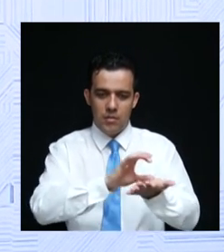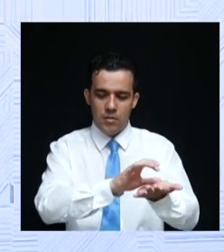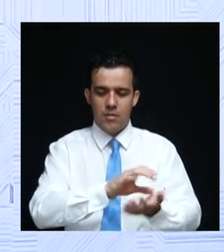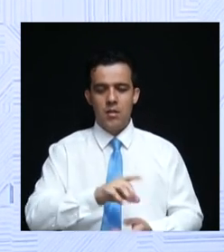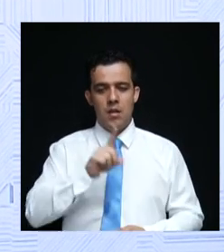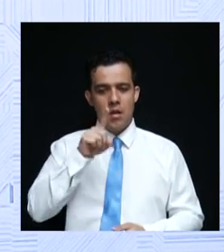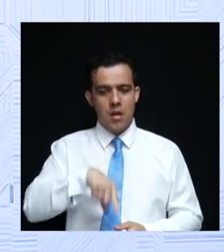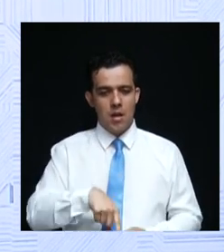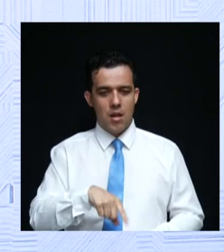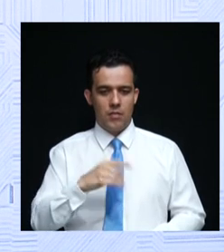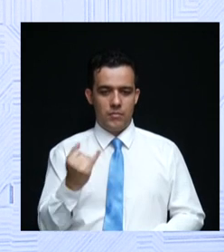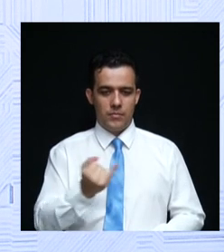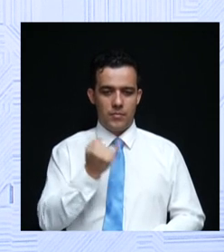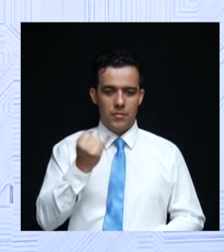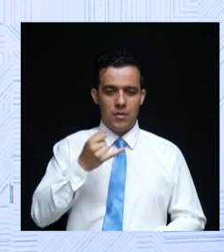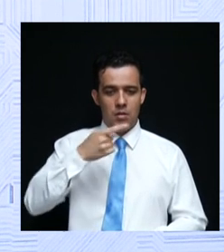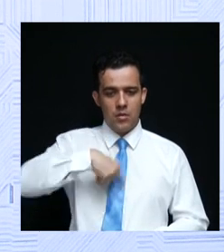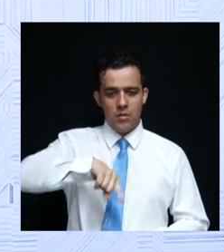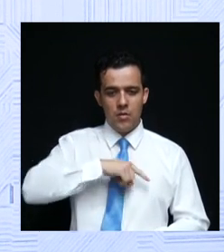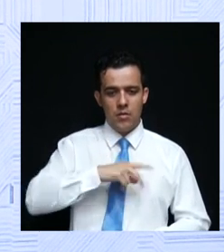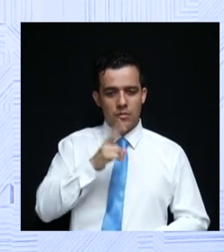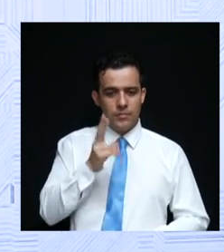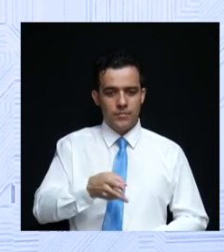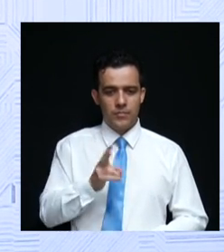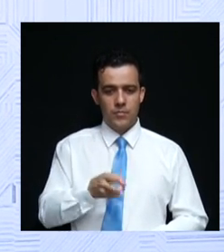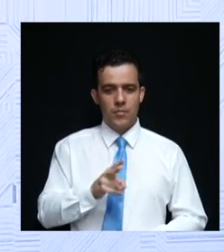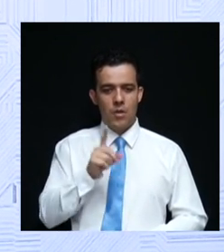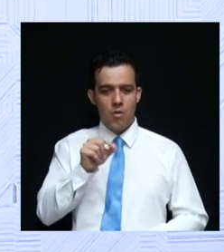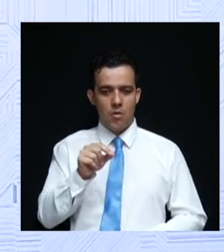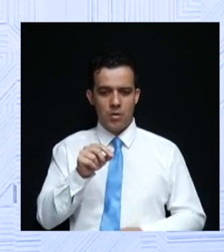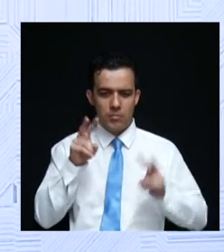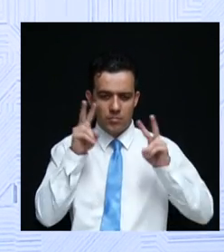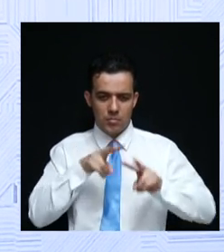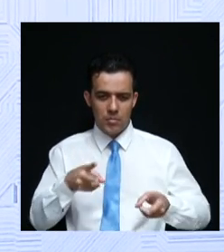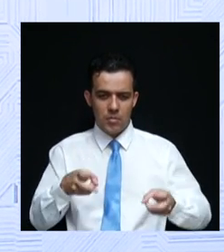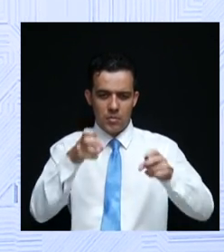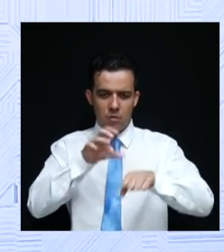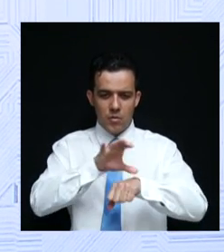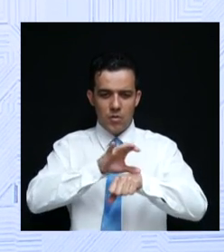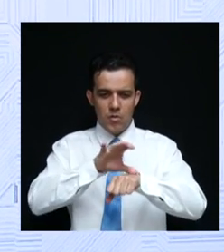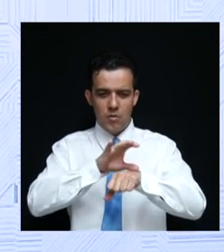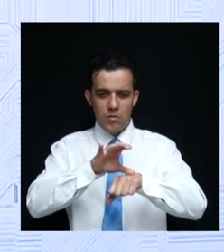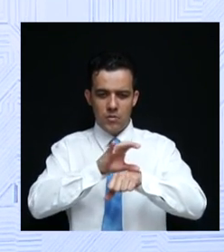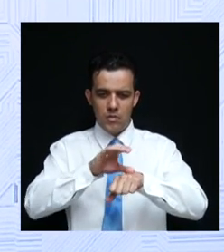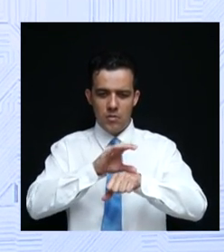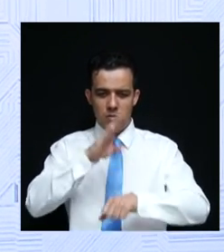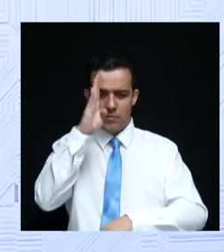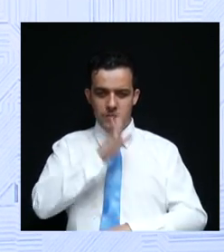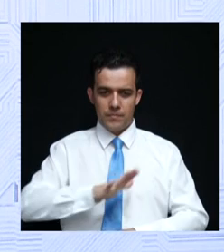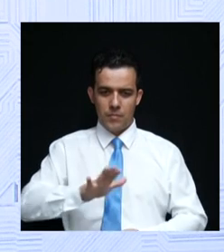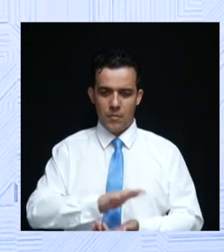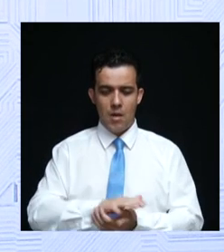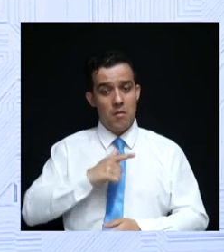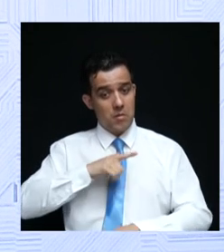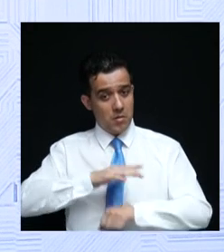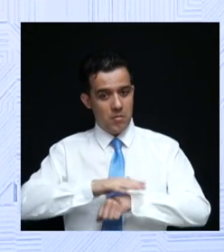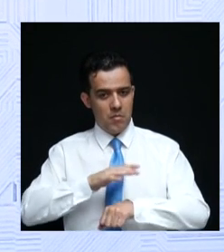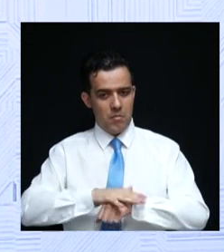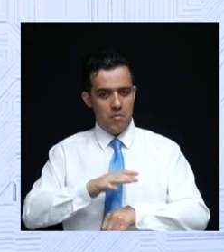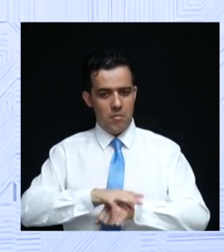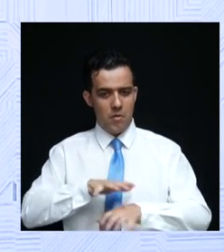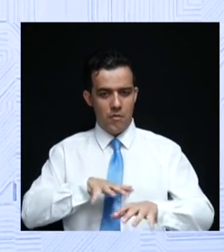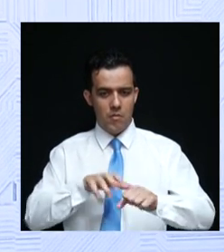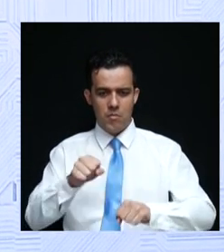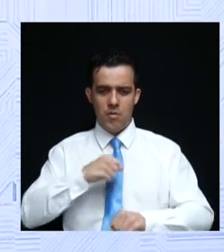importante, cujo nós temos que ter sempre o olhar na Constituição da República. Pela minha própria formação, eu tenho o dever